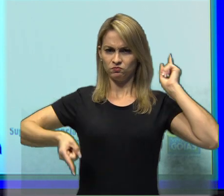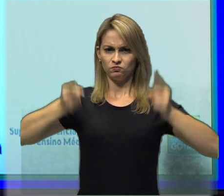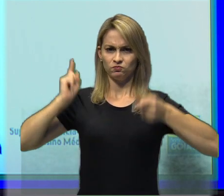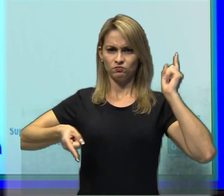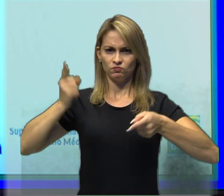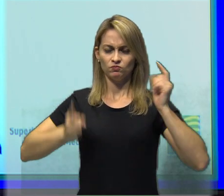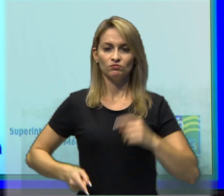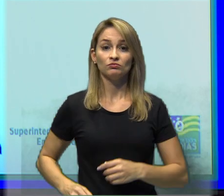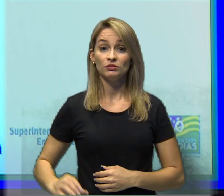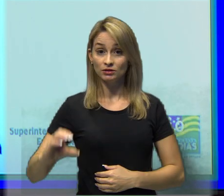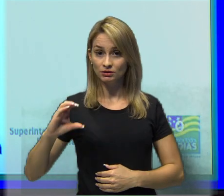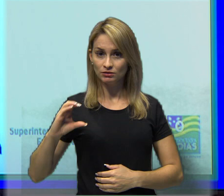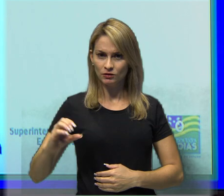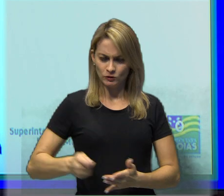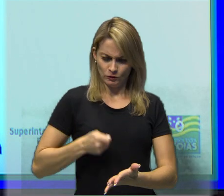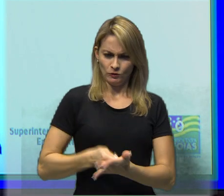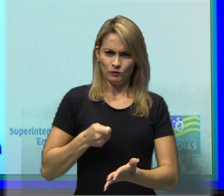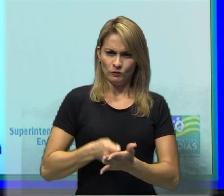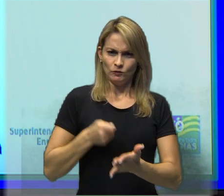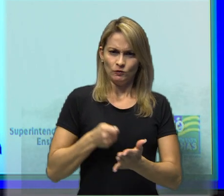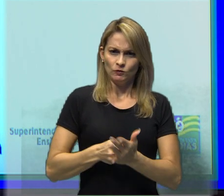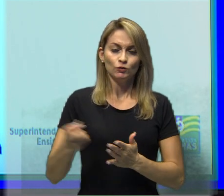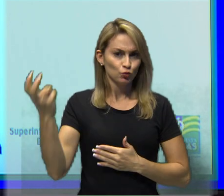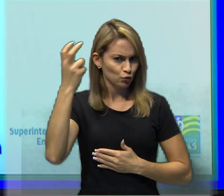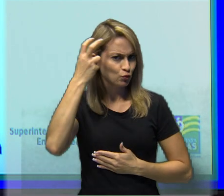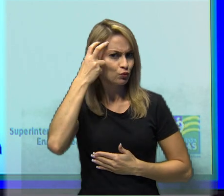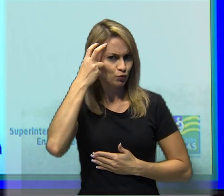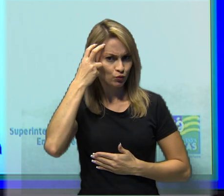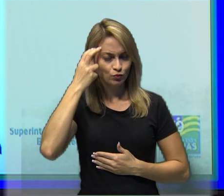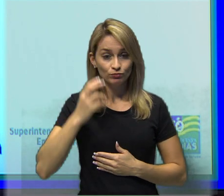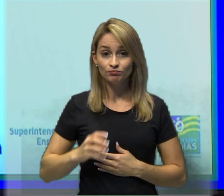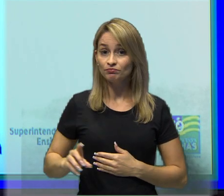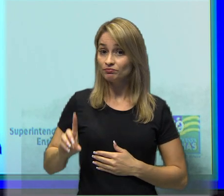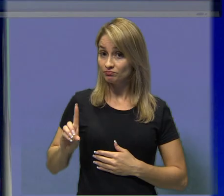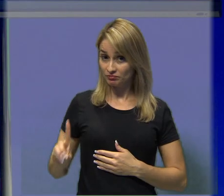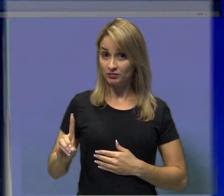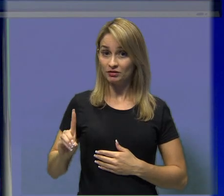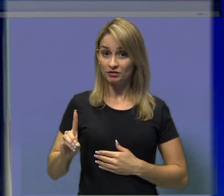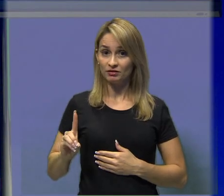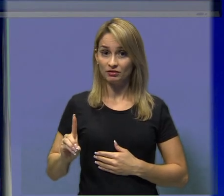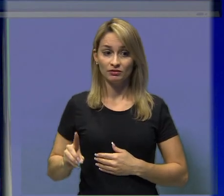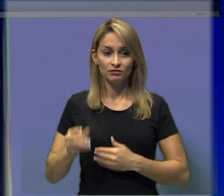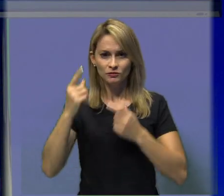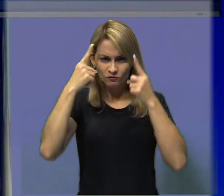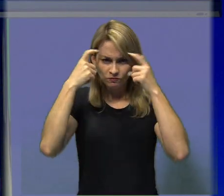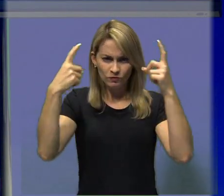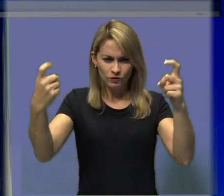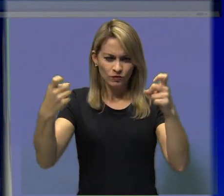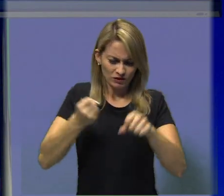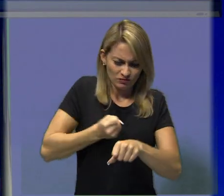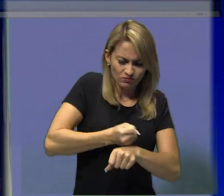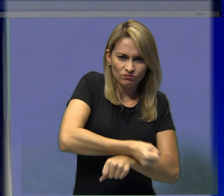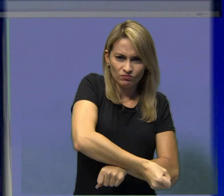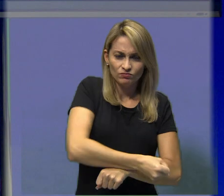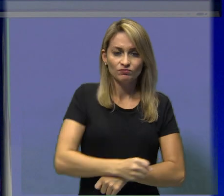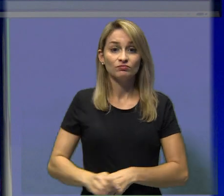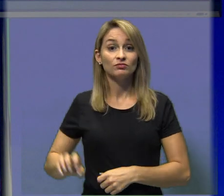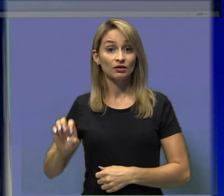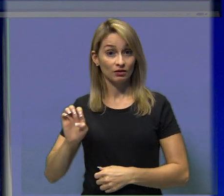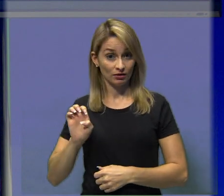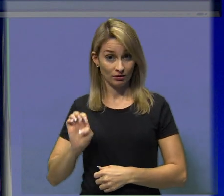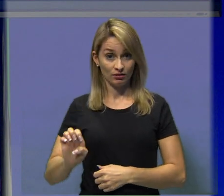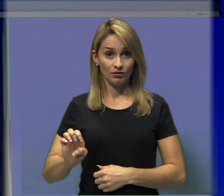violência escravista, letra E, ideologia paternalista. Veja, como eu falei,